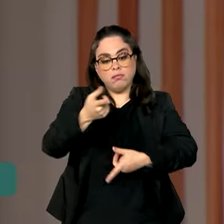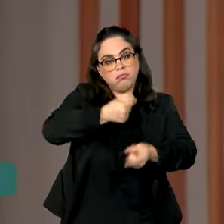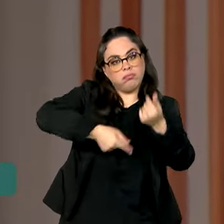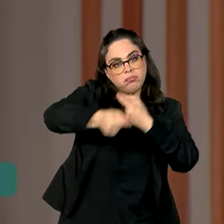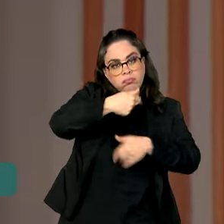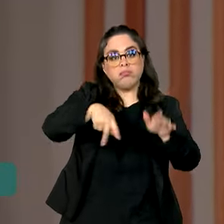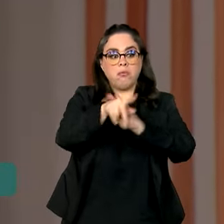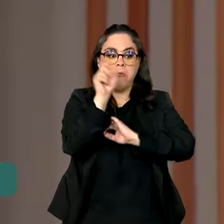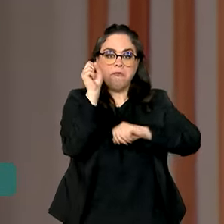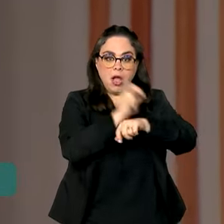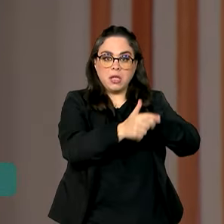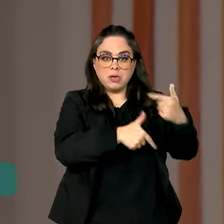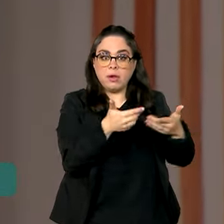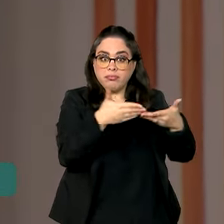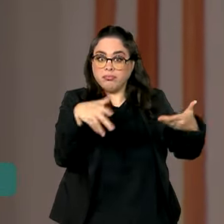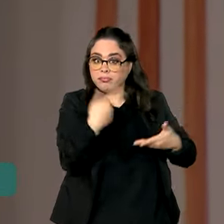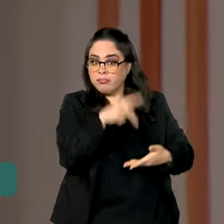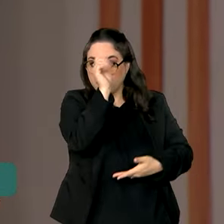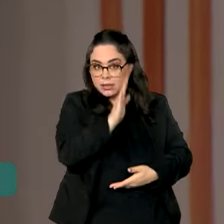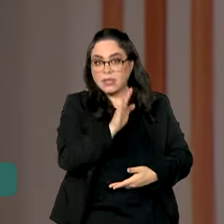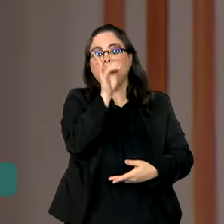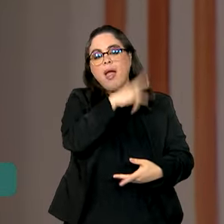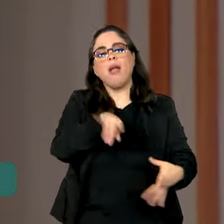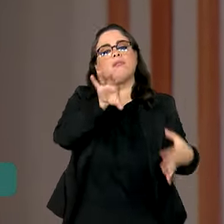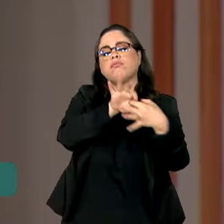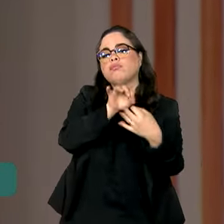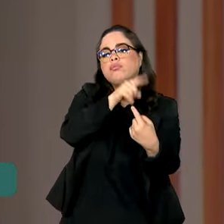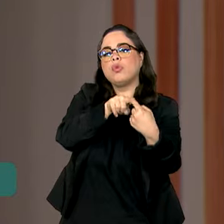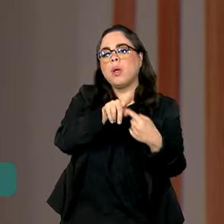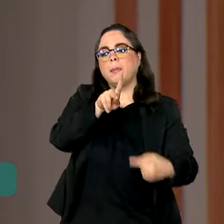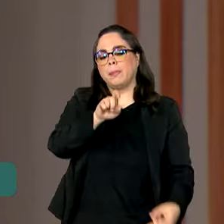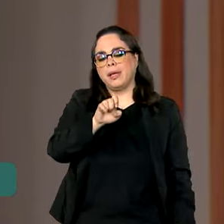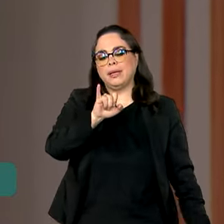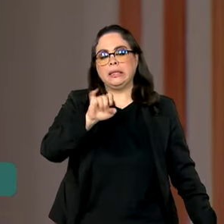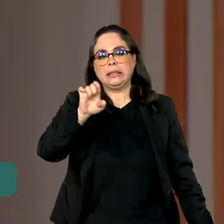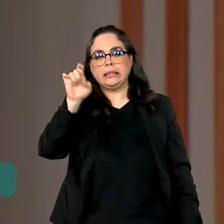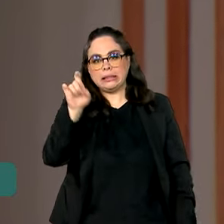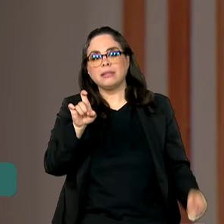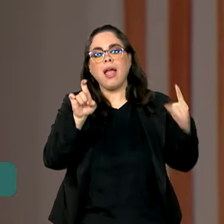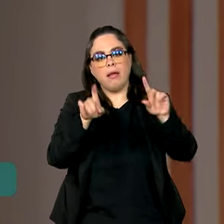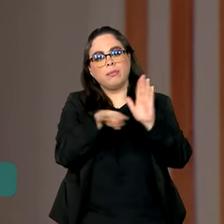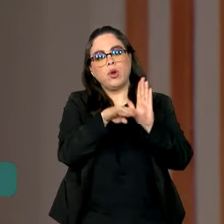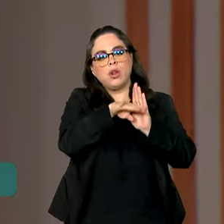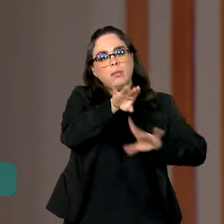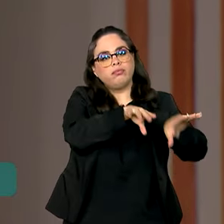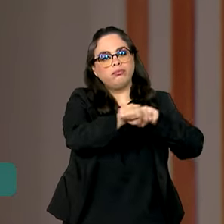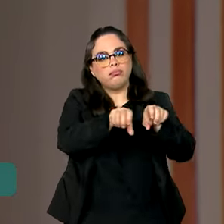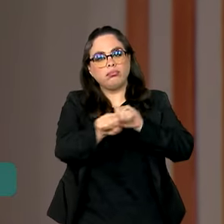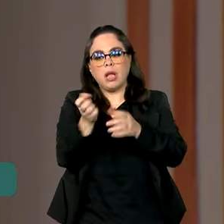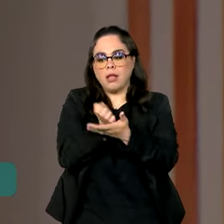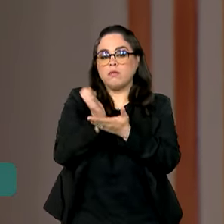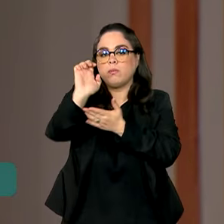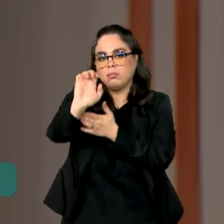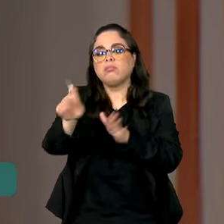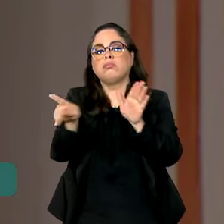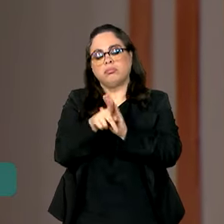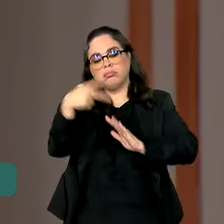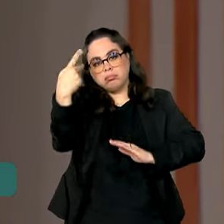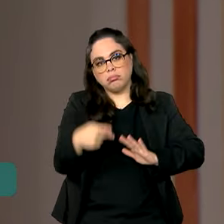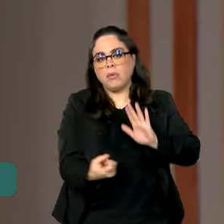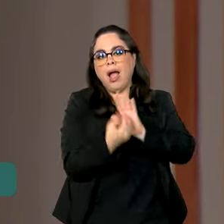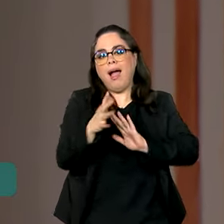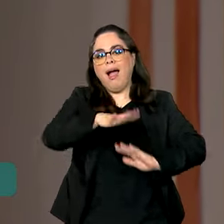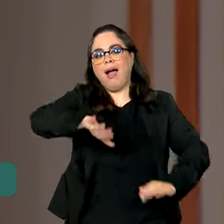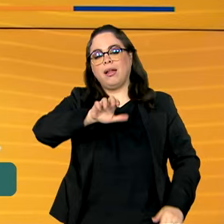empregos aqui no Brasil. E esse é o principal objetivo do PIX, Programa de Qualificação para Exportação, criado pela